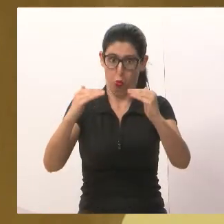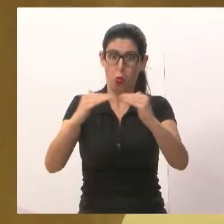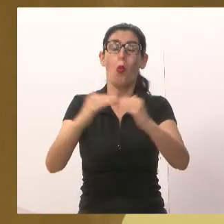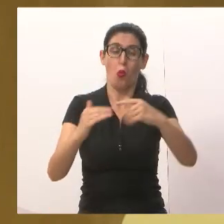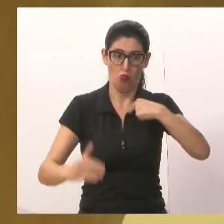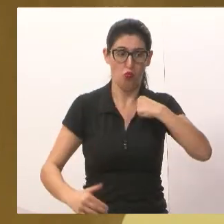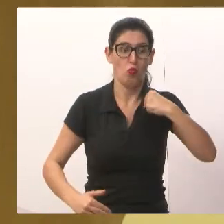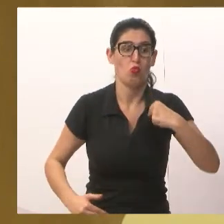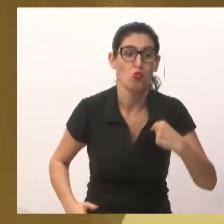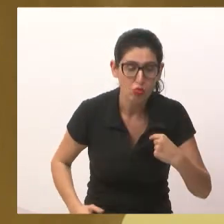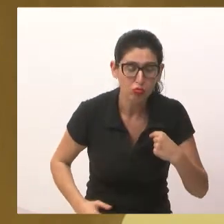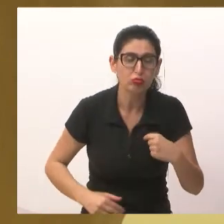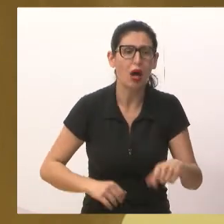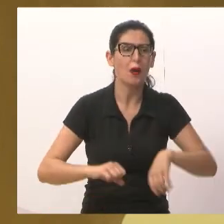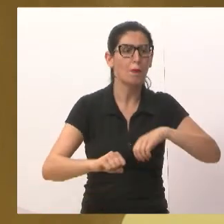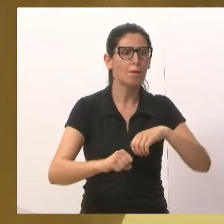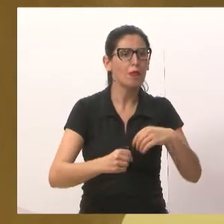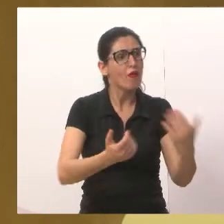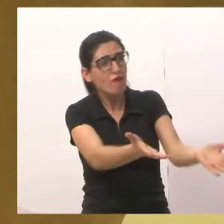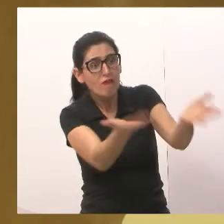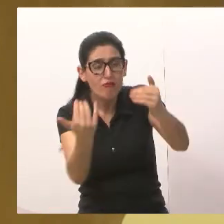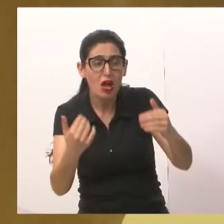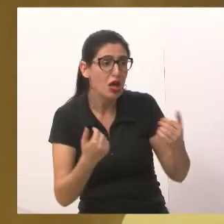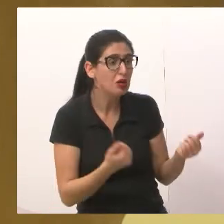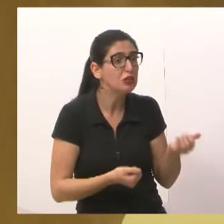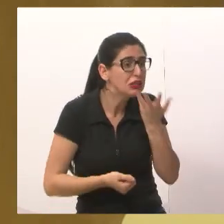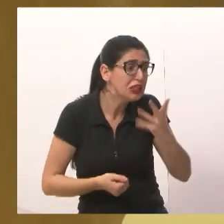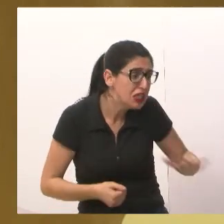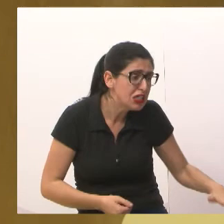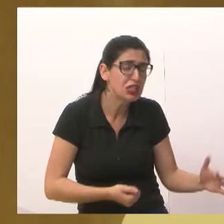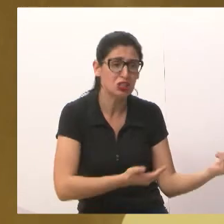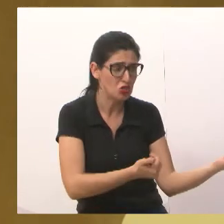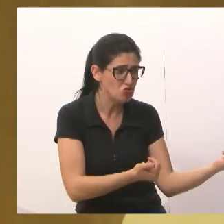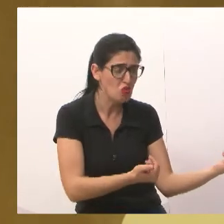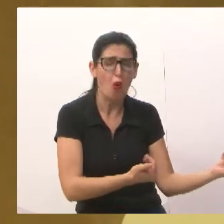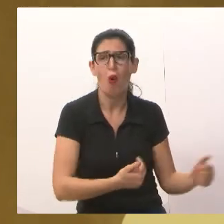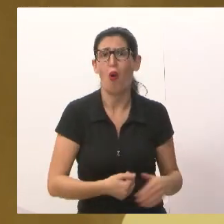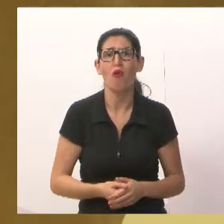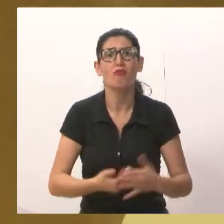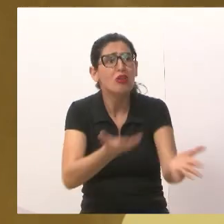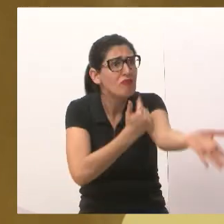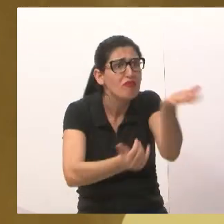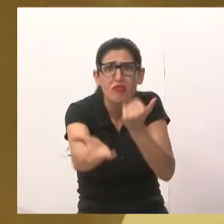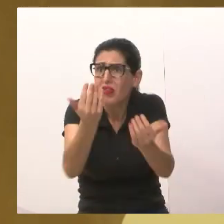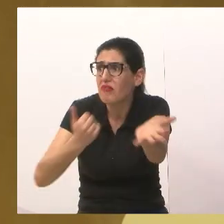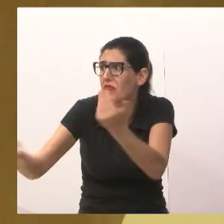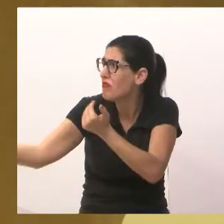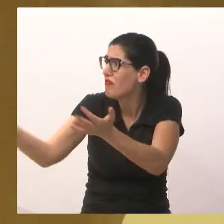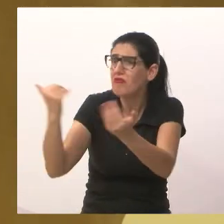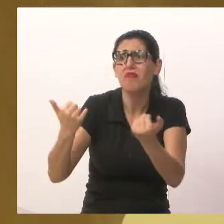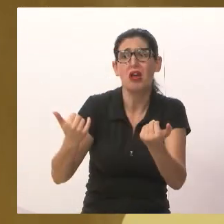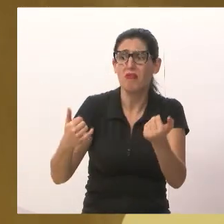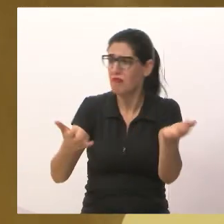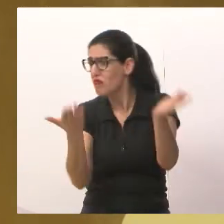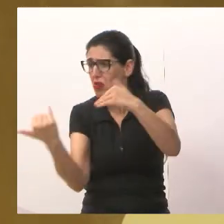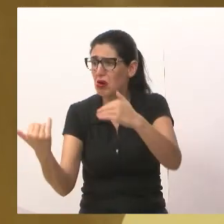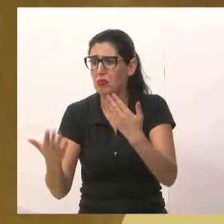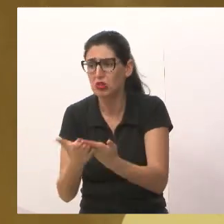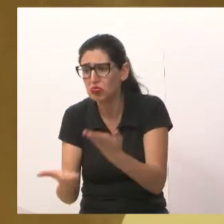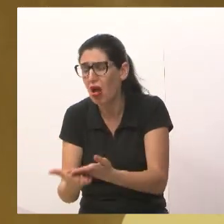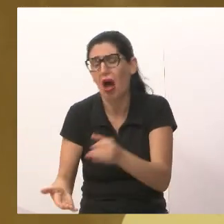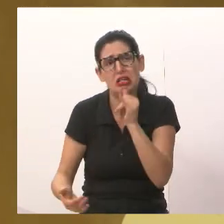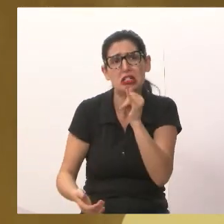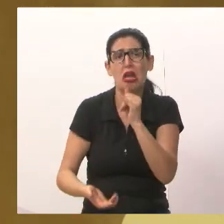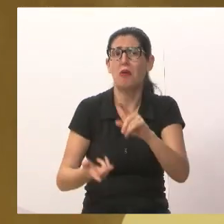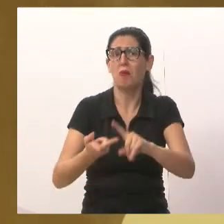a criança e adolescente na rua, tivesse prioridade. Não tivesse um campinho lá adequado para acolher essas crianças, essa família, que faz trabalho